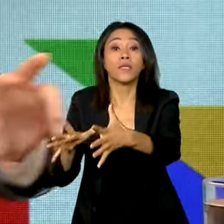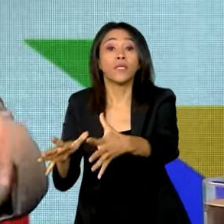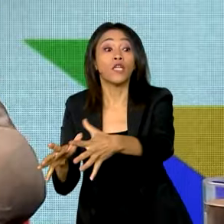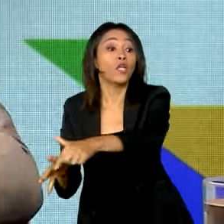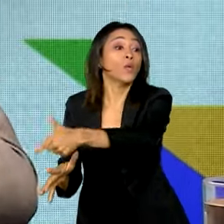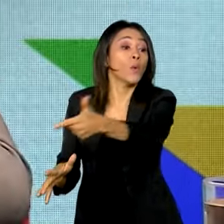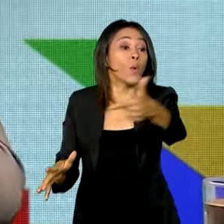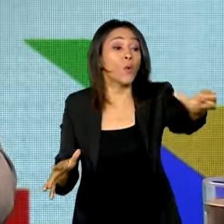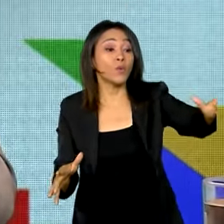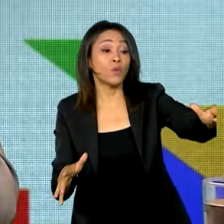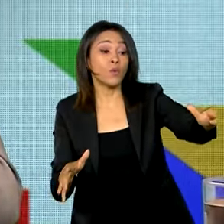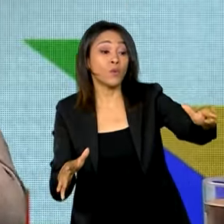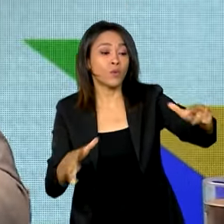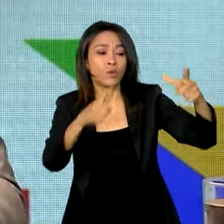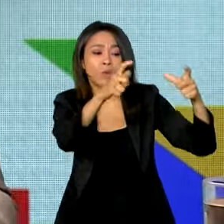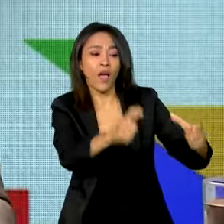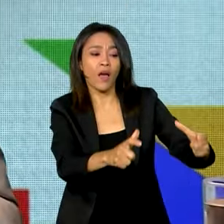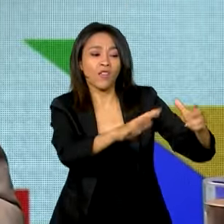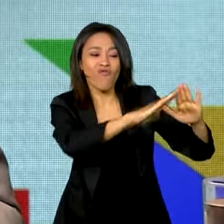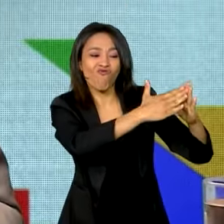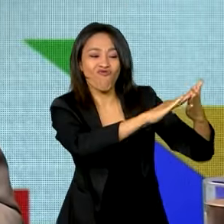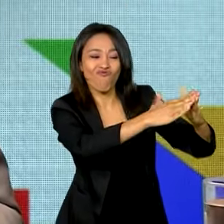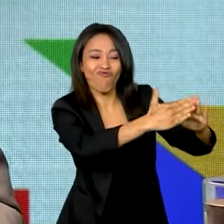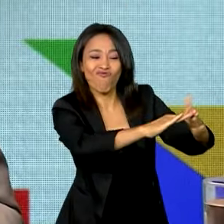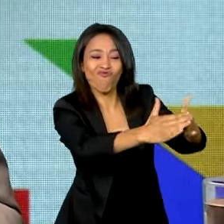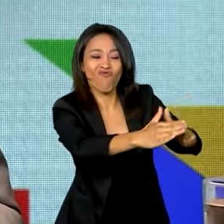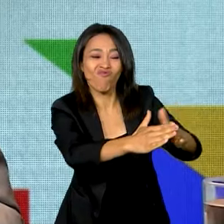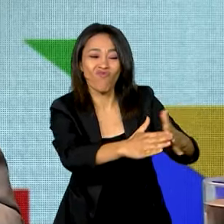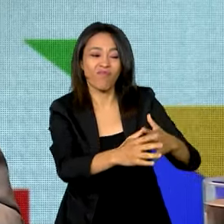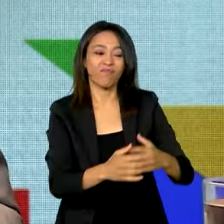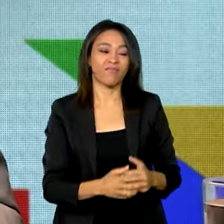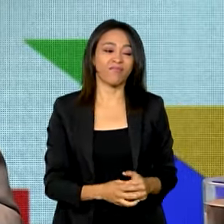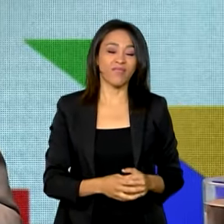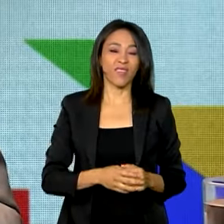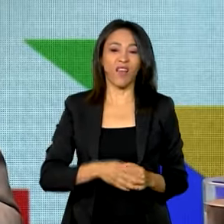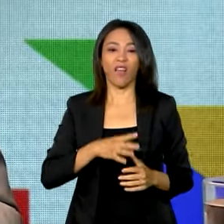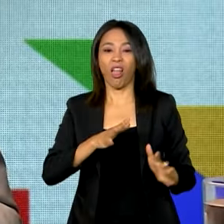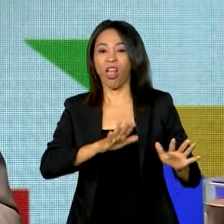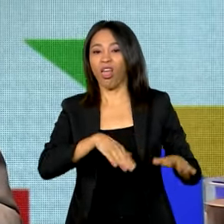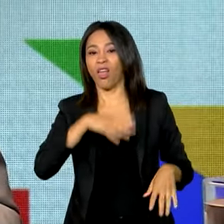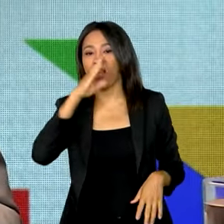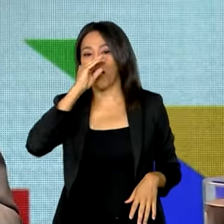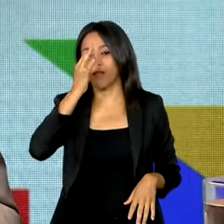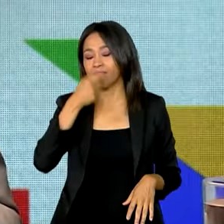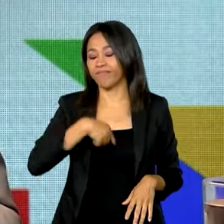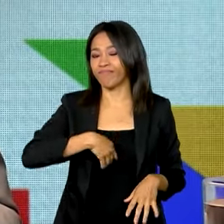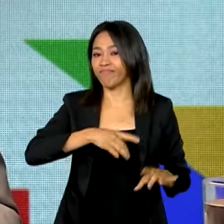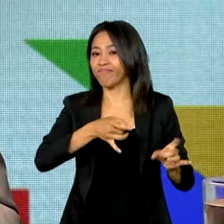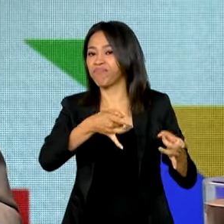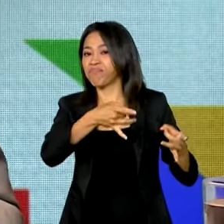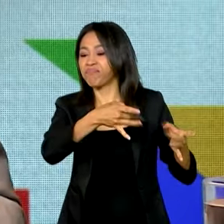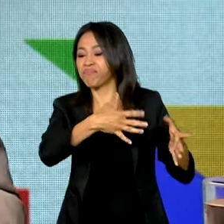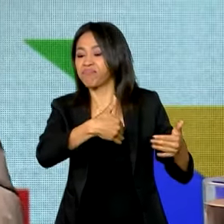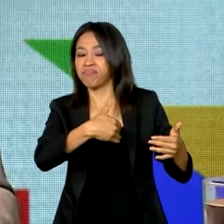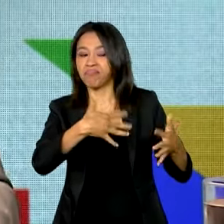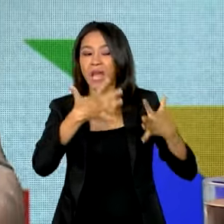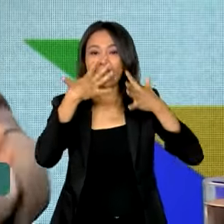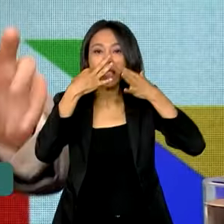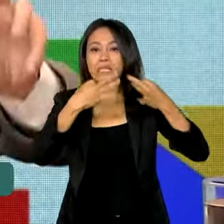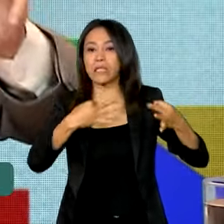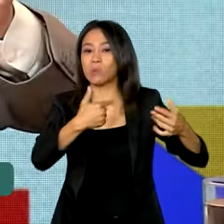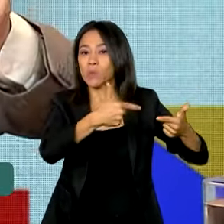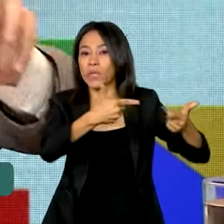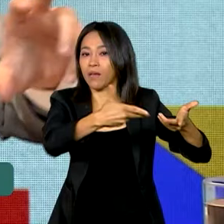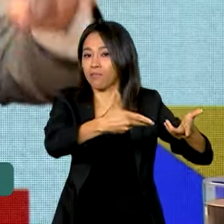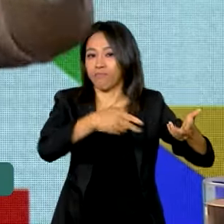bairros da periferia, é mais displicente ou negligente. Negligente é a palavra mais correta. E aí,